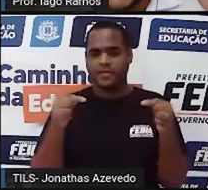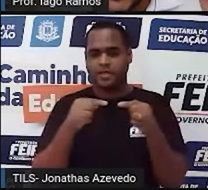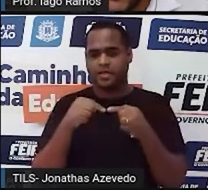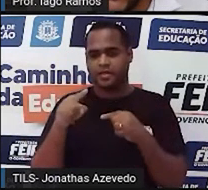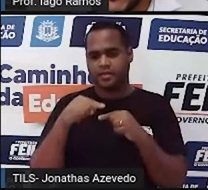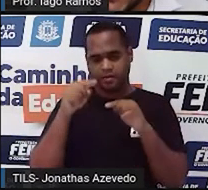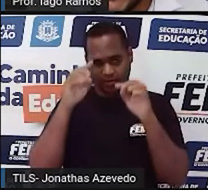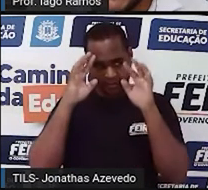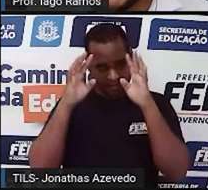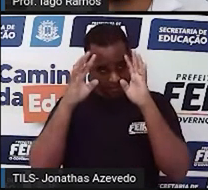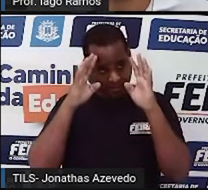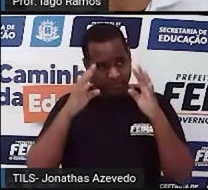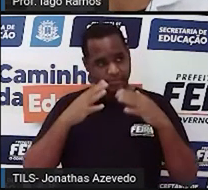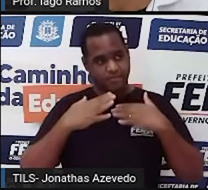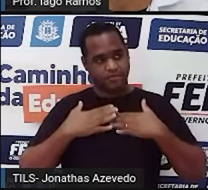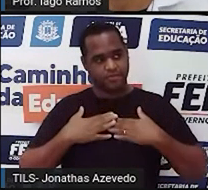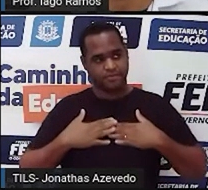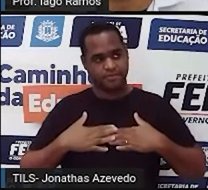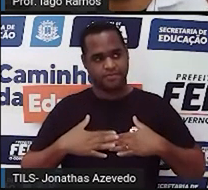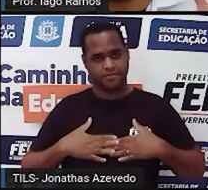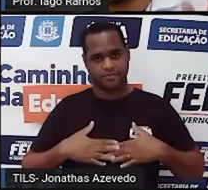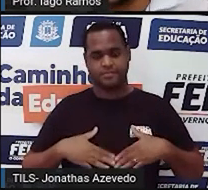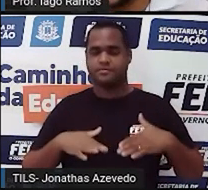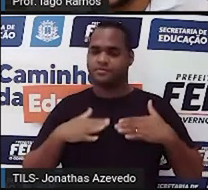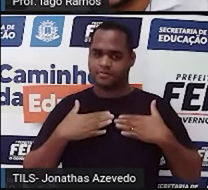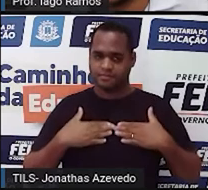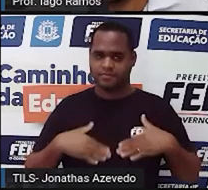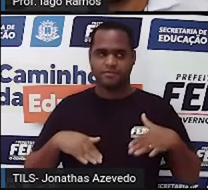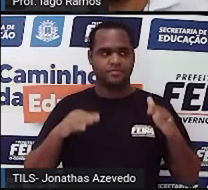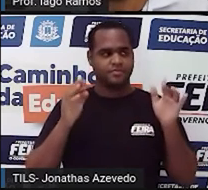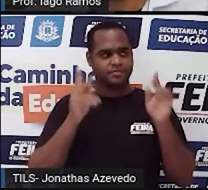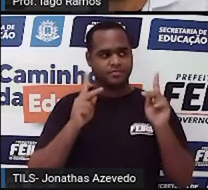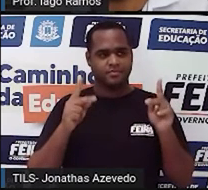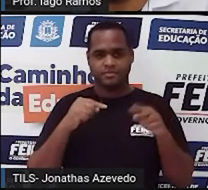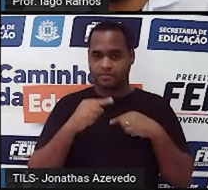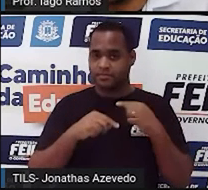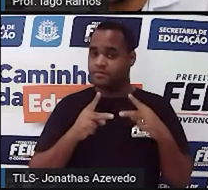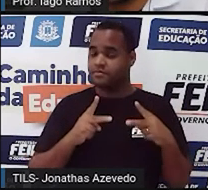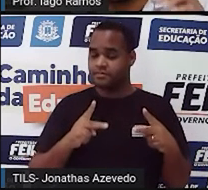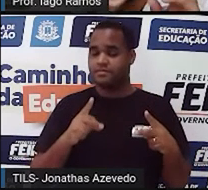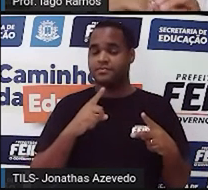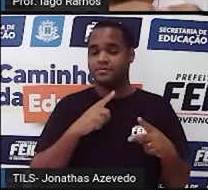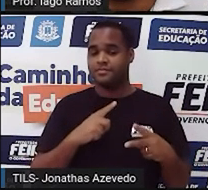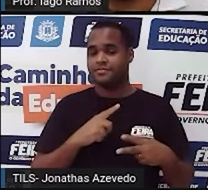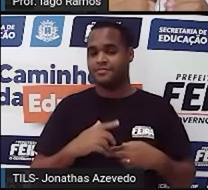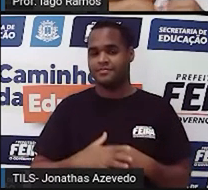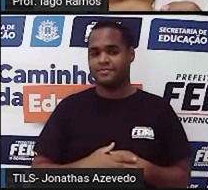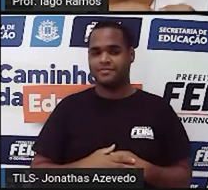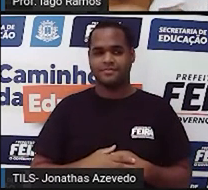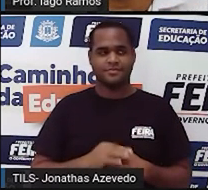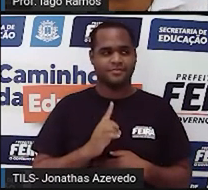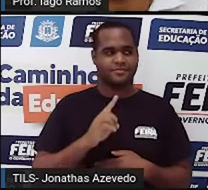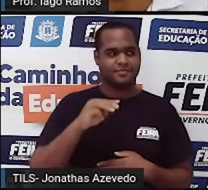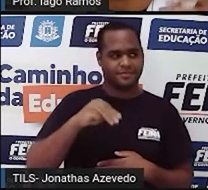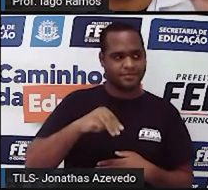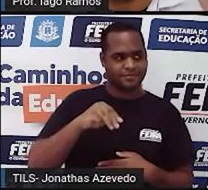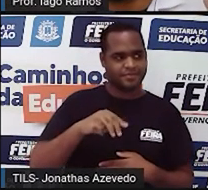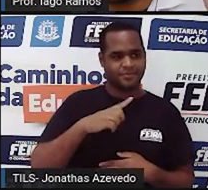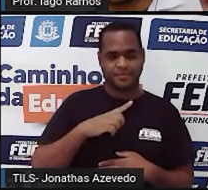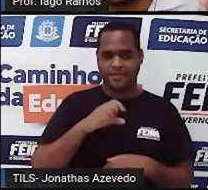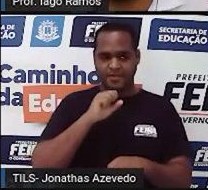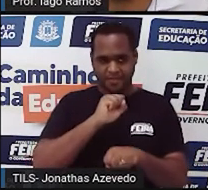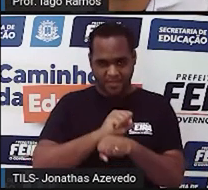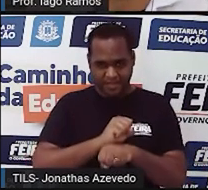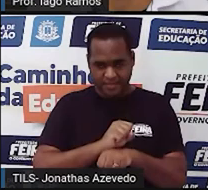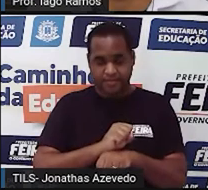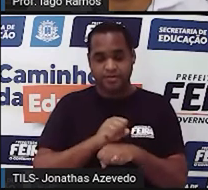mente tranquilizada, aí a gente continua. Tá? Então, eu vou dar só um minutinho para a gente fazer essa pausa e